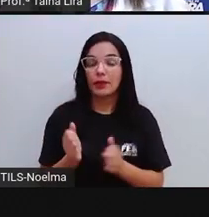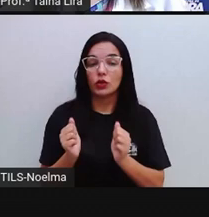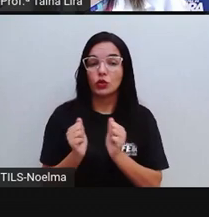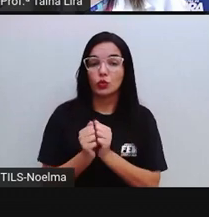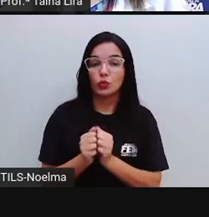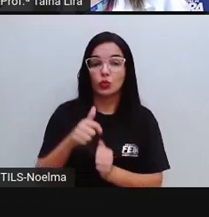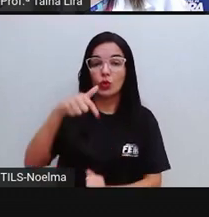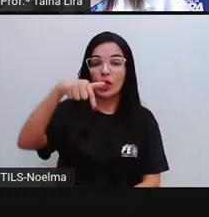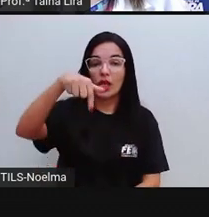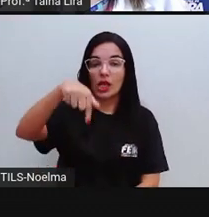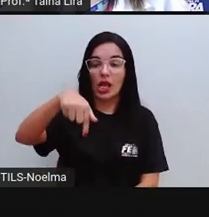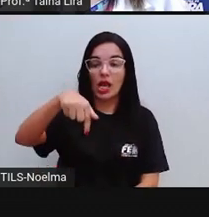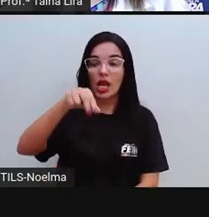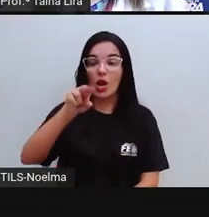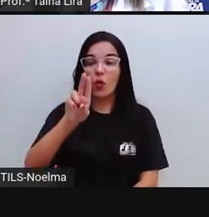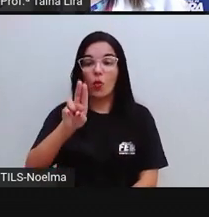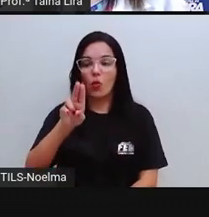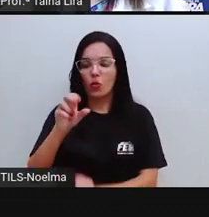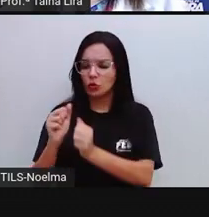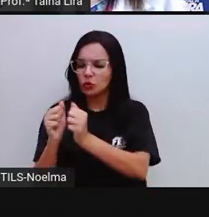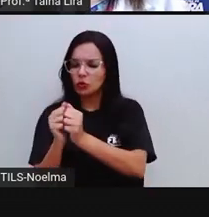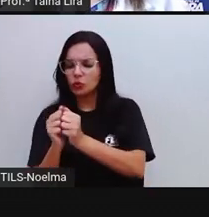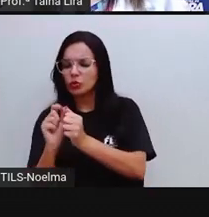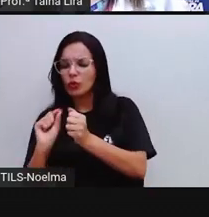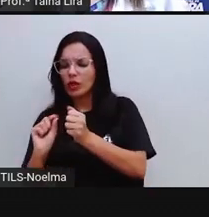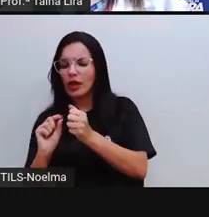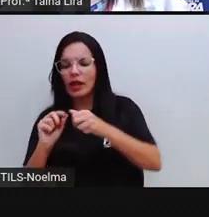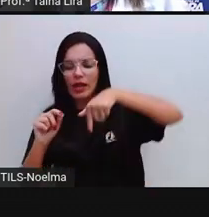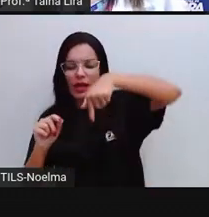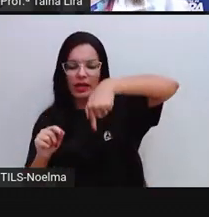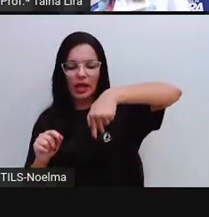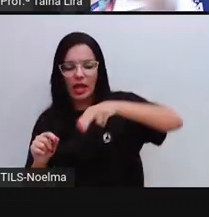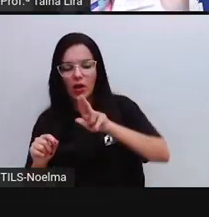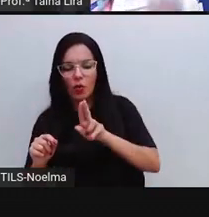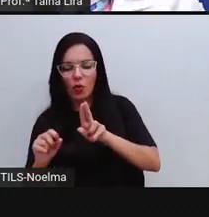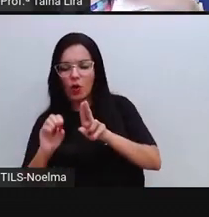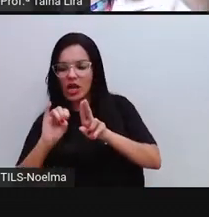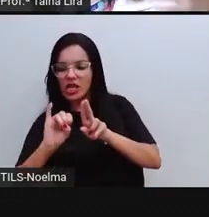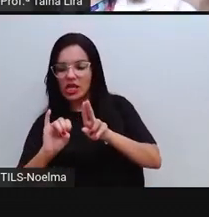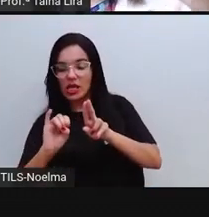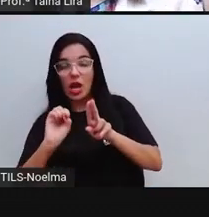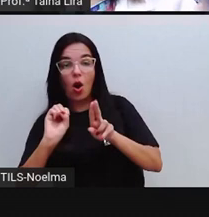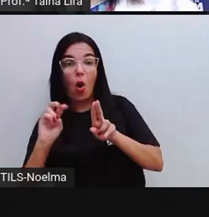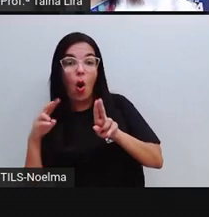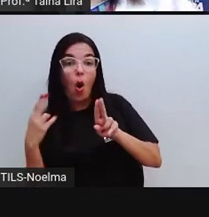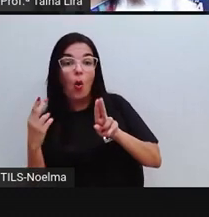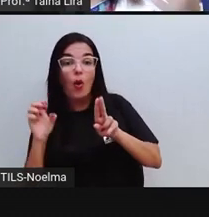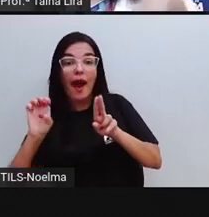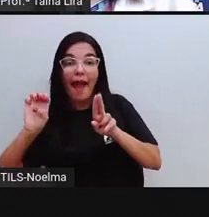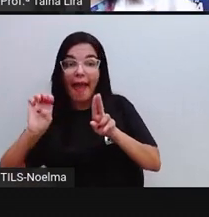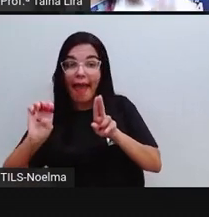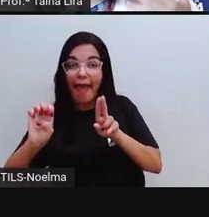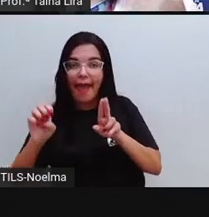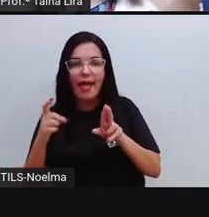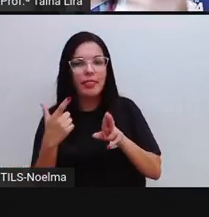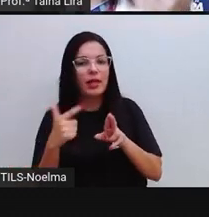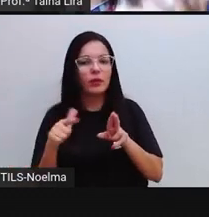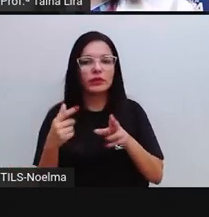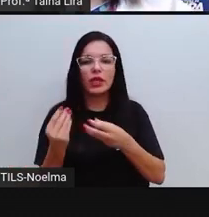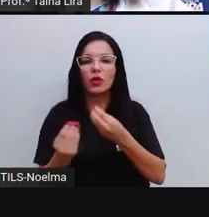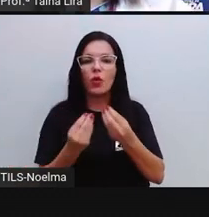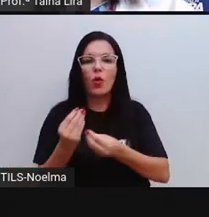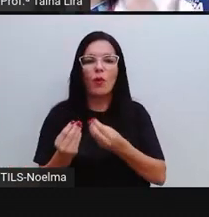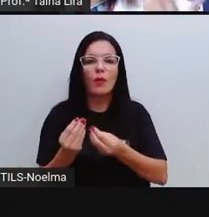acompanhado, né, das vogais I e E, nós não ouvimos a letra U, nós não